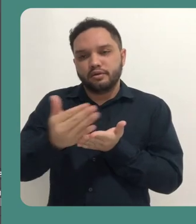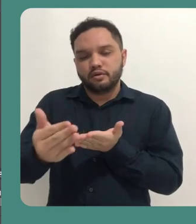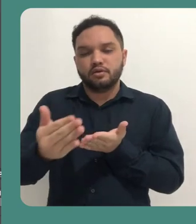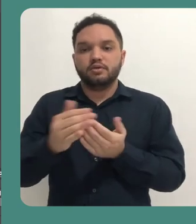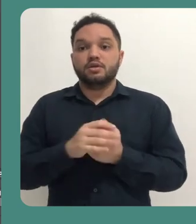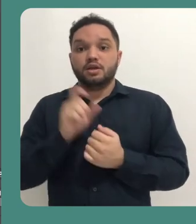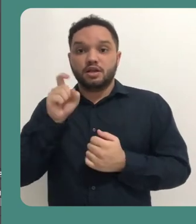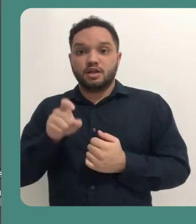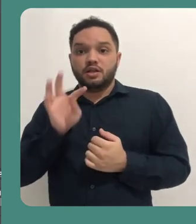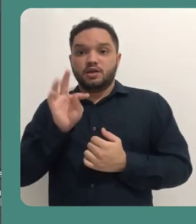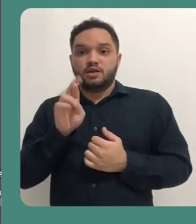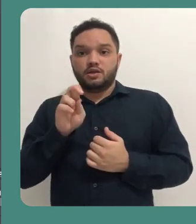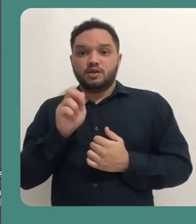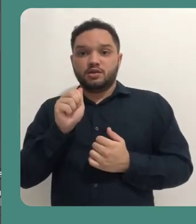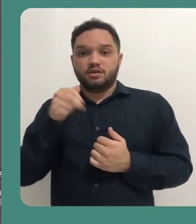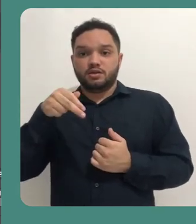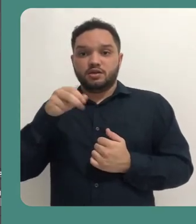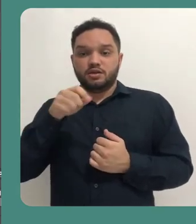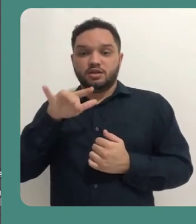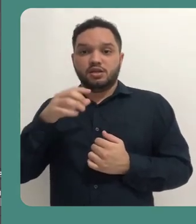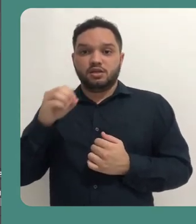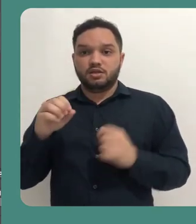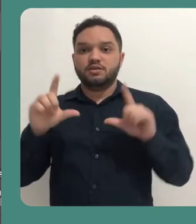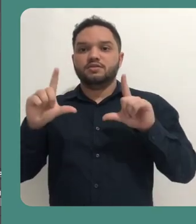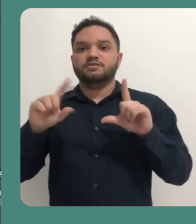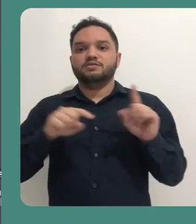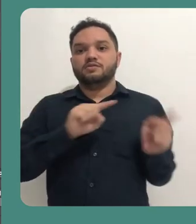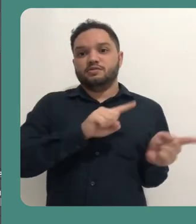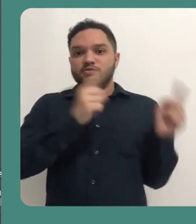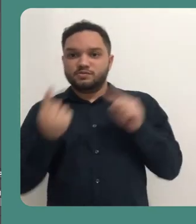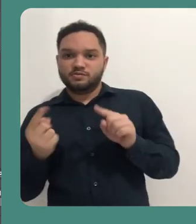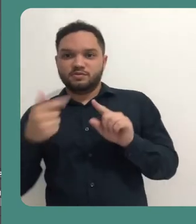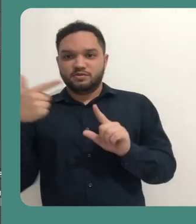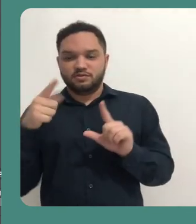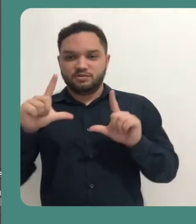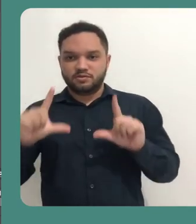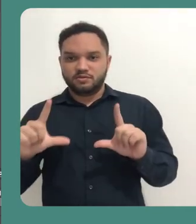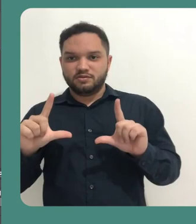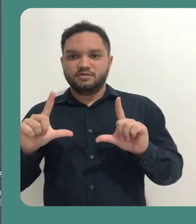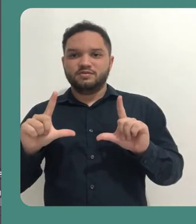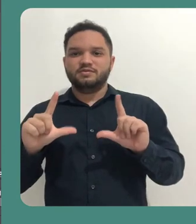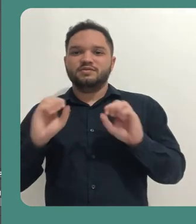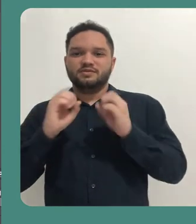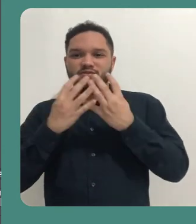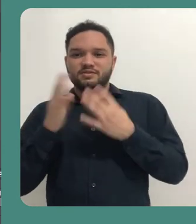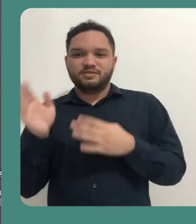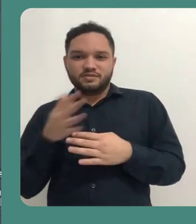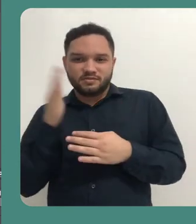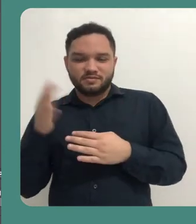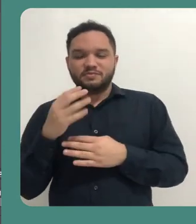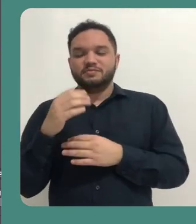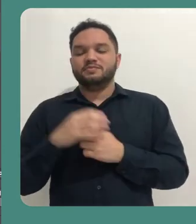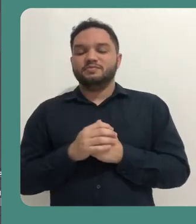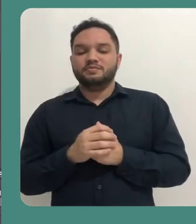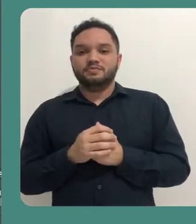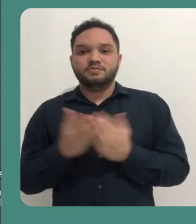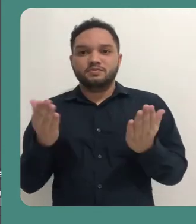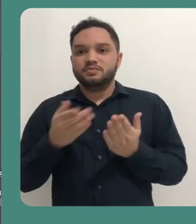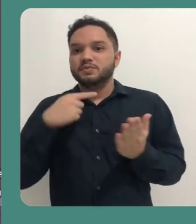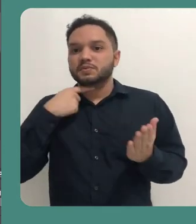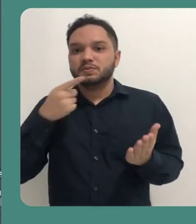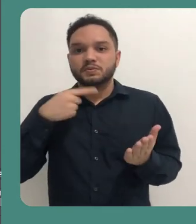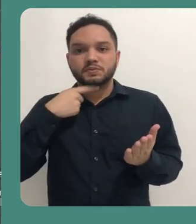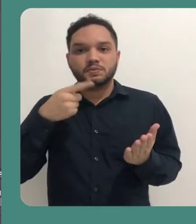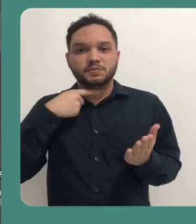Clico em transição para trocar de cena. Então agora eu venho slide e minha captura de tela. Nesse